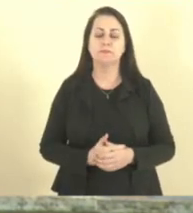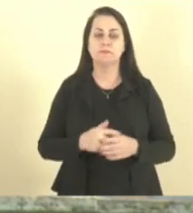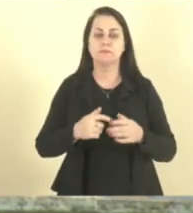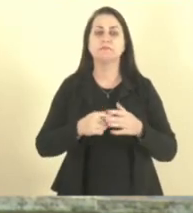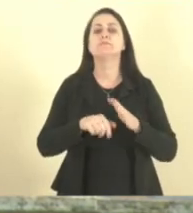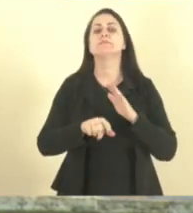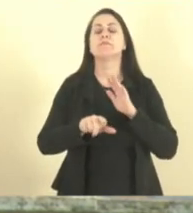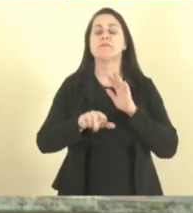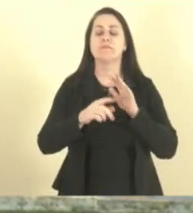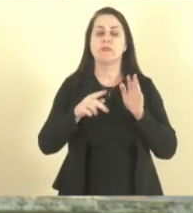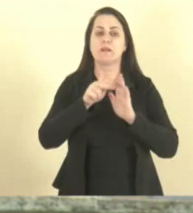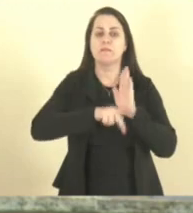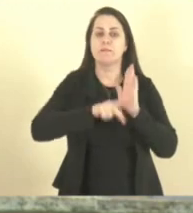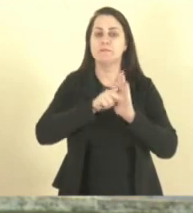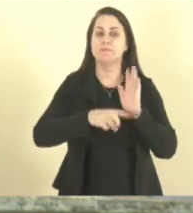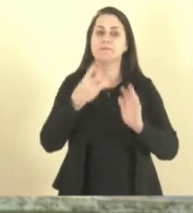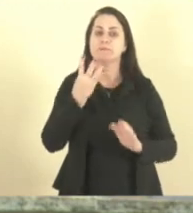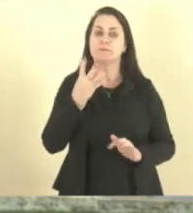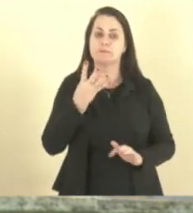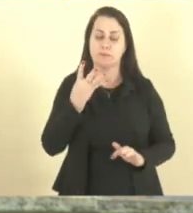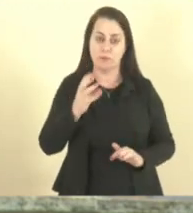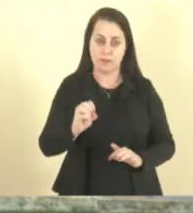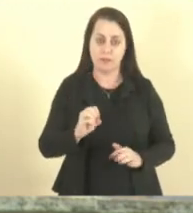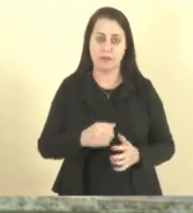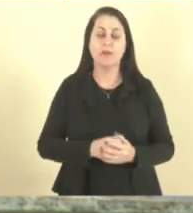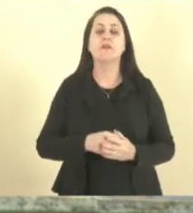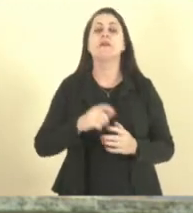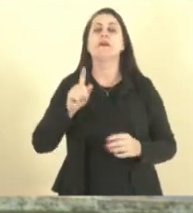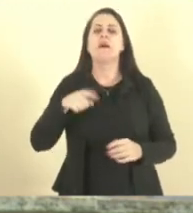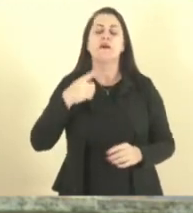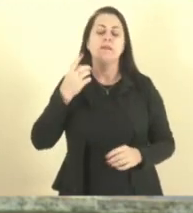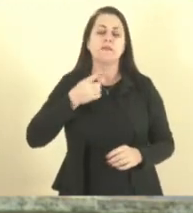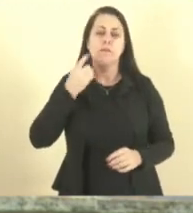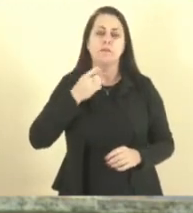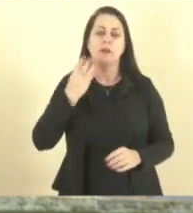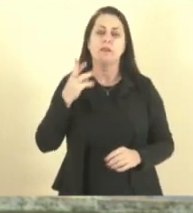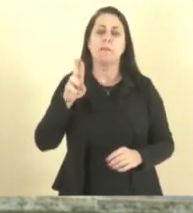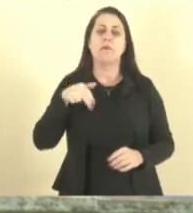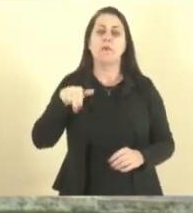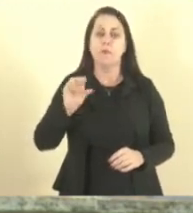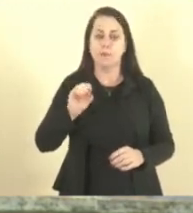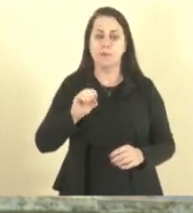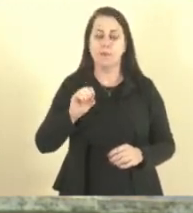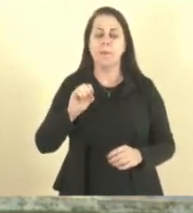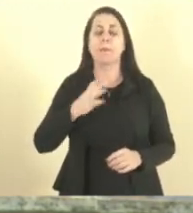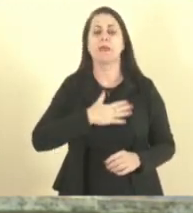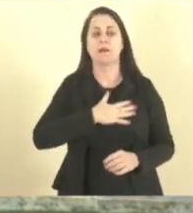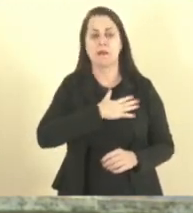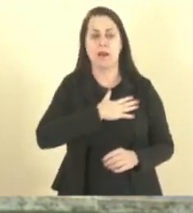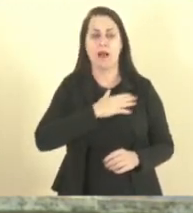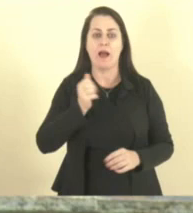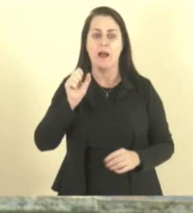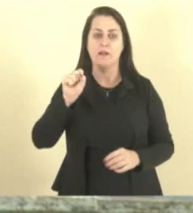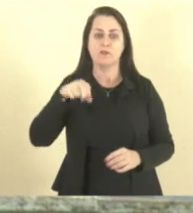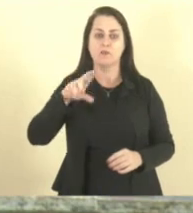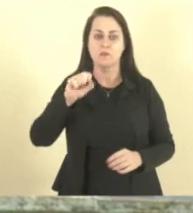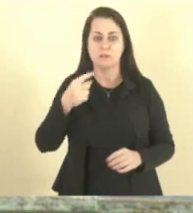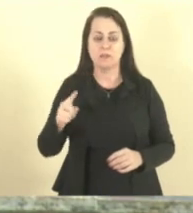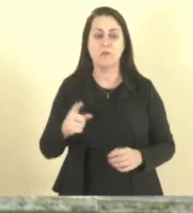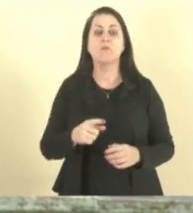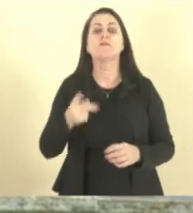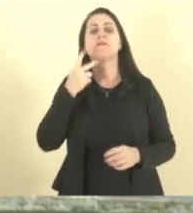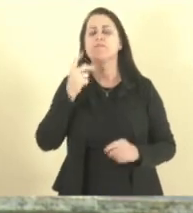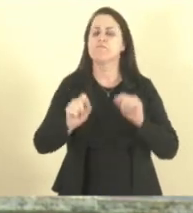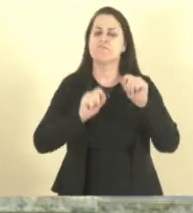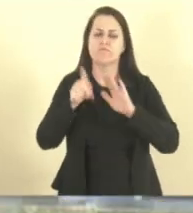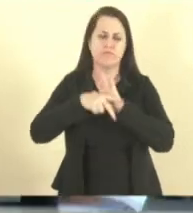340.23, de autoria do deputado Bruno Rezende, a relatoria do deputado Capitão Assunção, que está declarando patrimônio